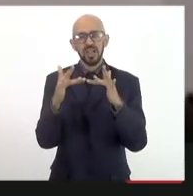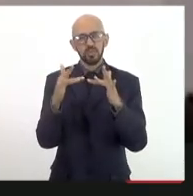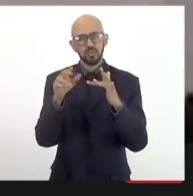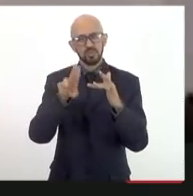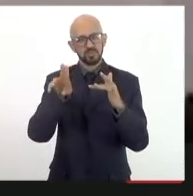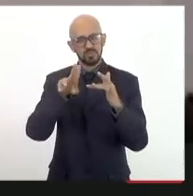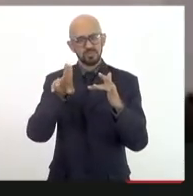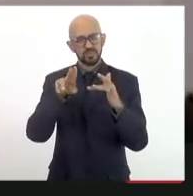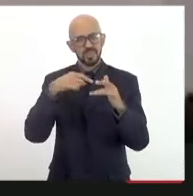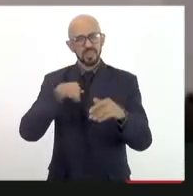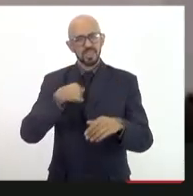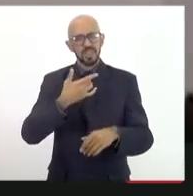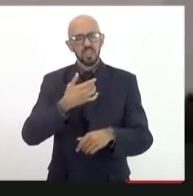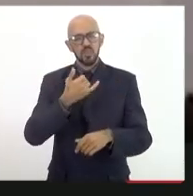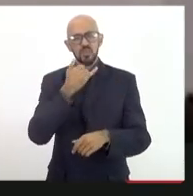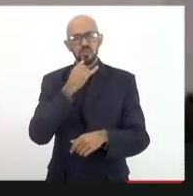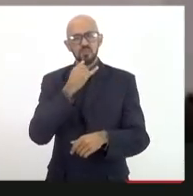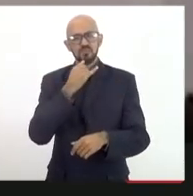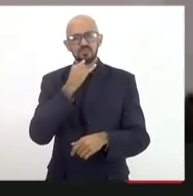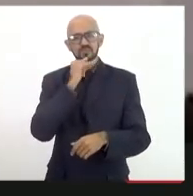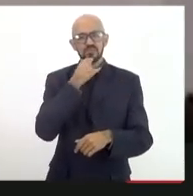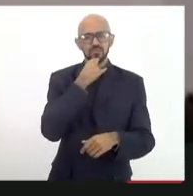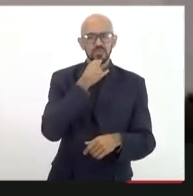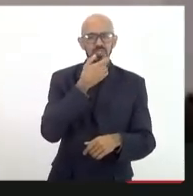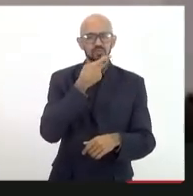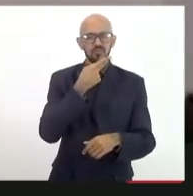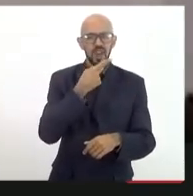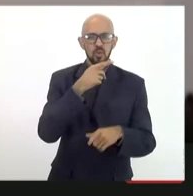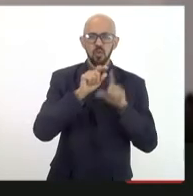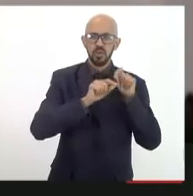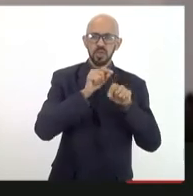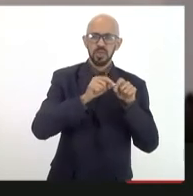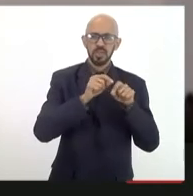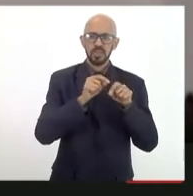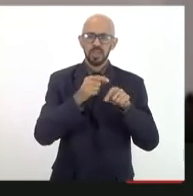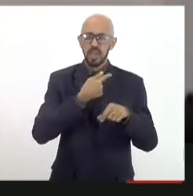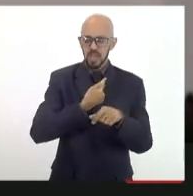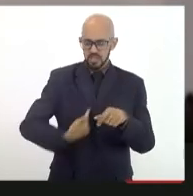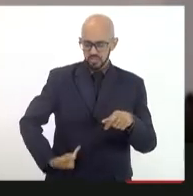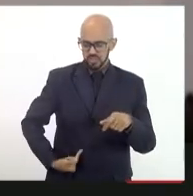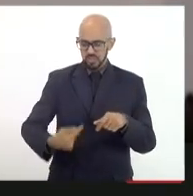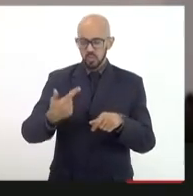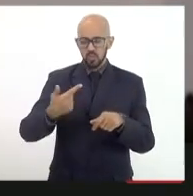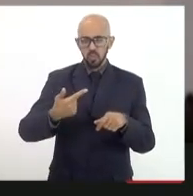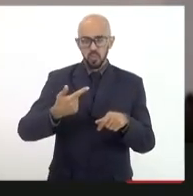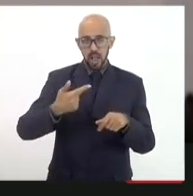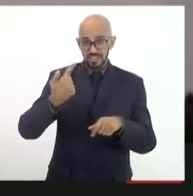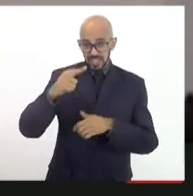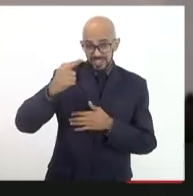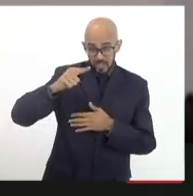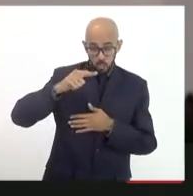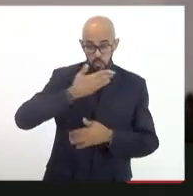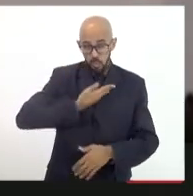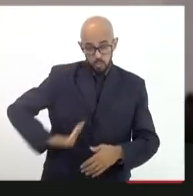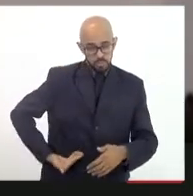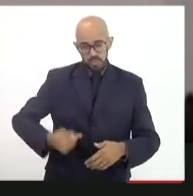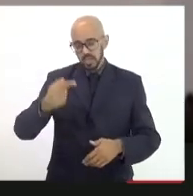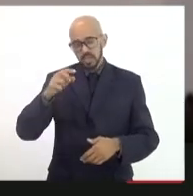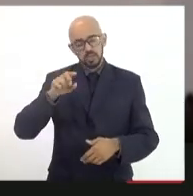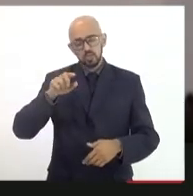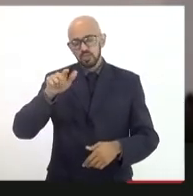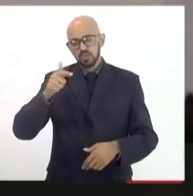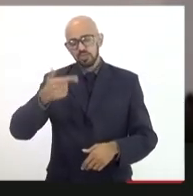lamento muito que a gestão pública não se utilize mais da inteligência das